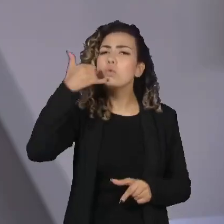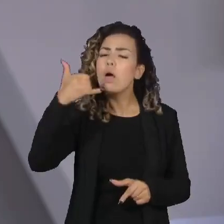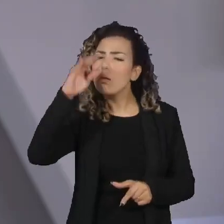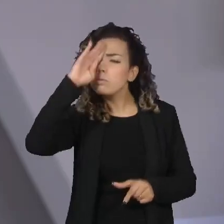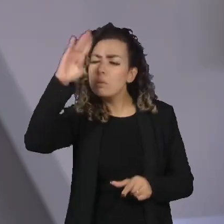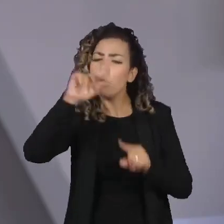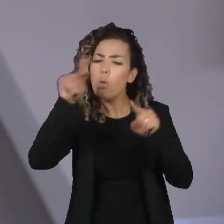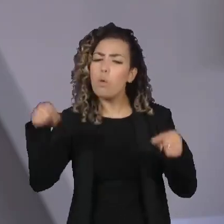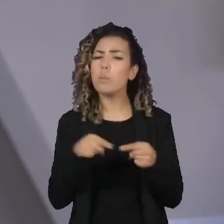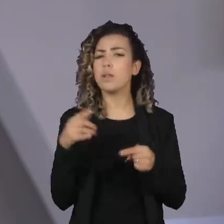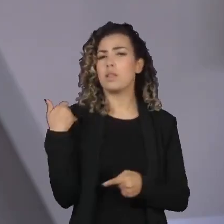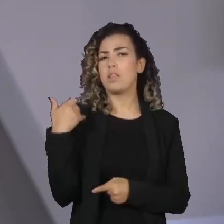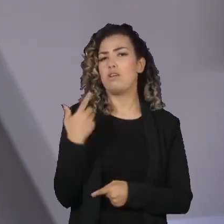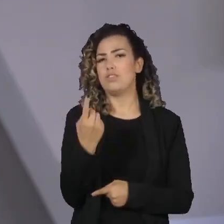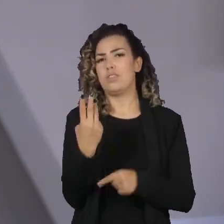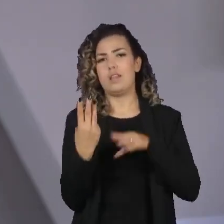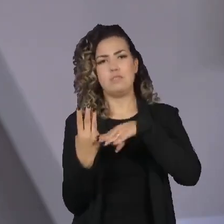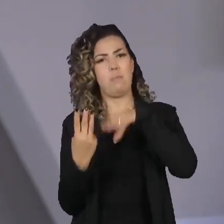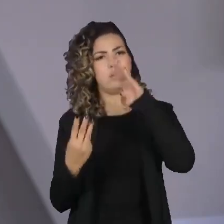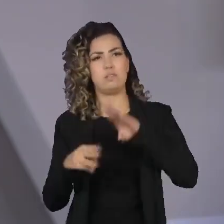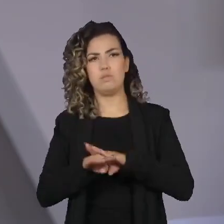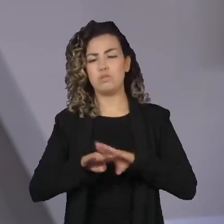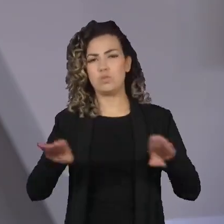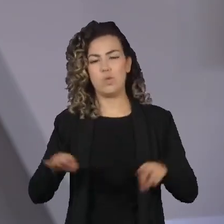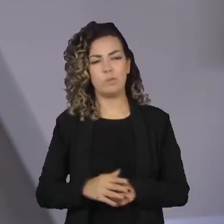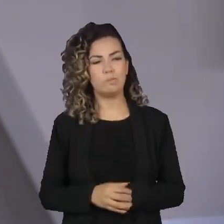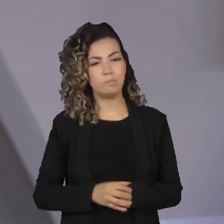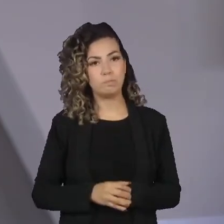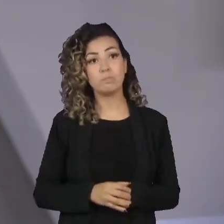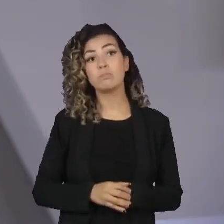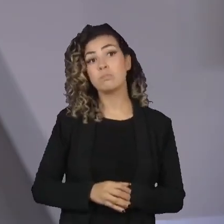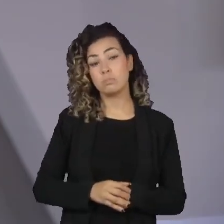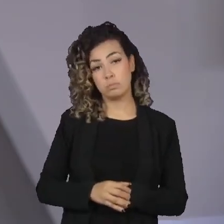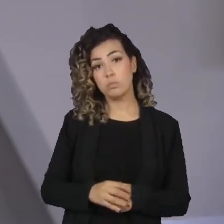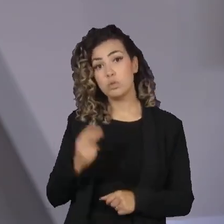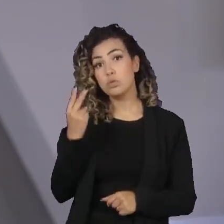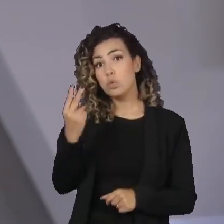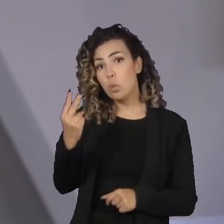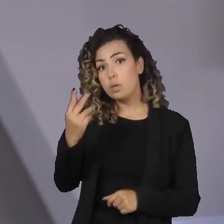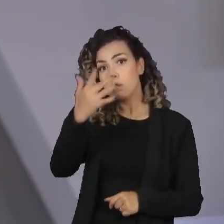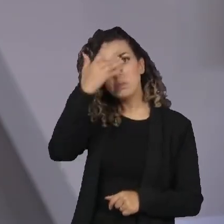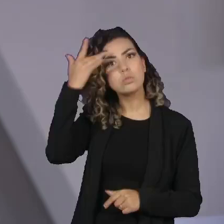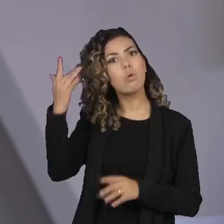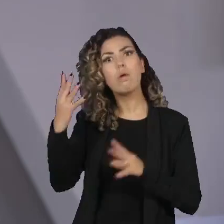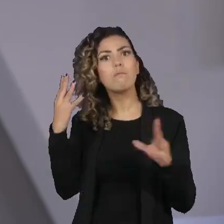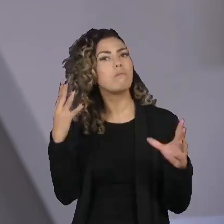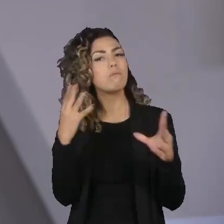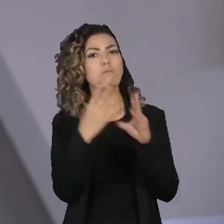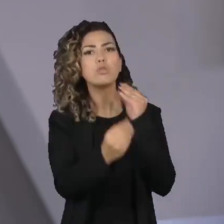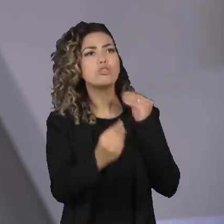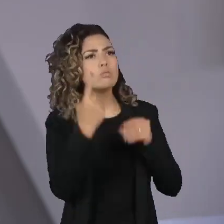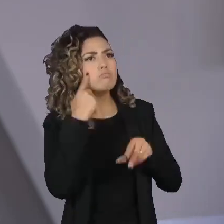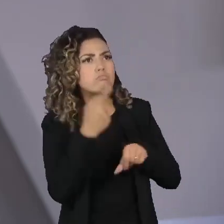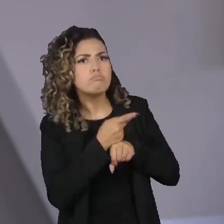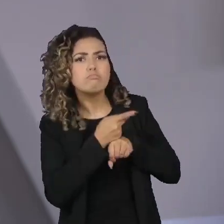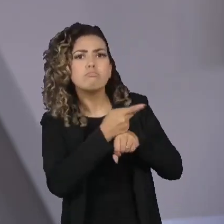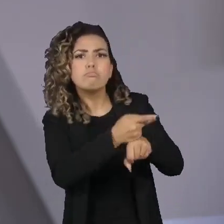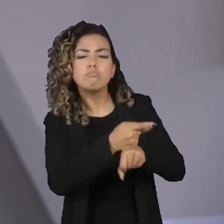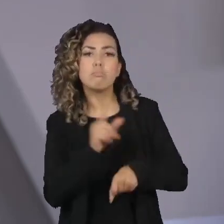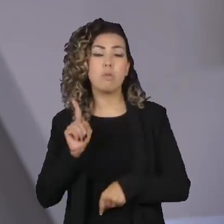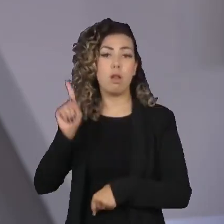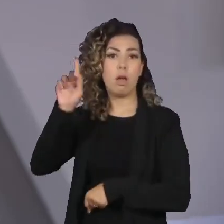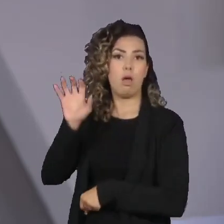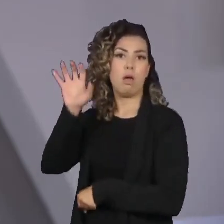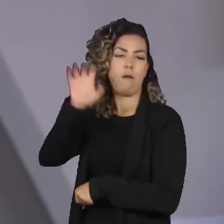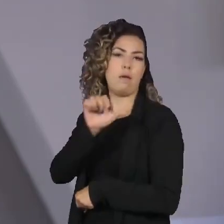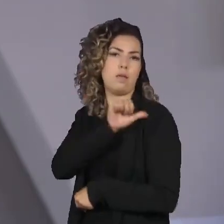Duas pessoas são consideradas foragidas pela Polícia do Rio de Janeiro, acusadas de participação no caso dos órgãos